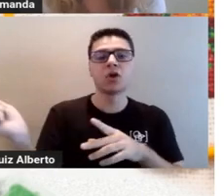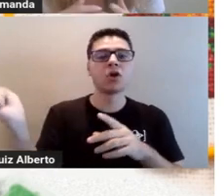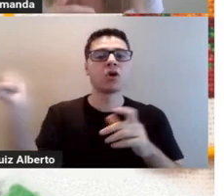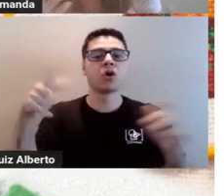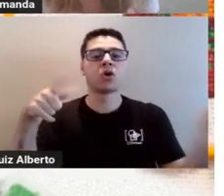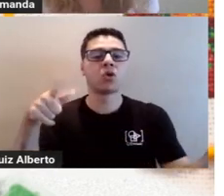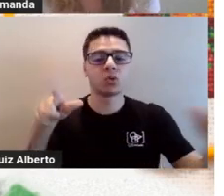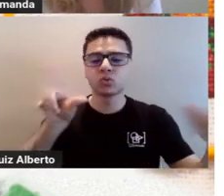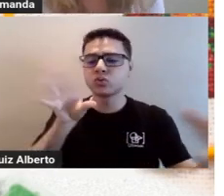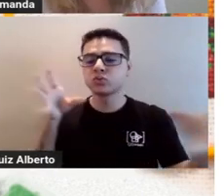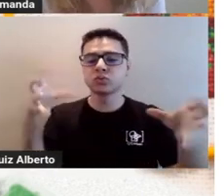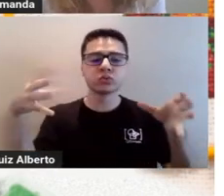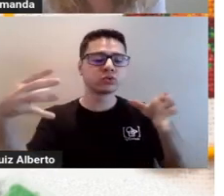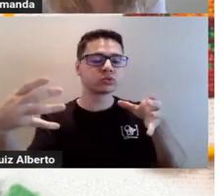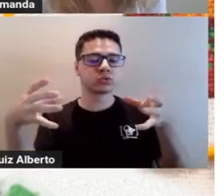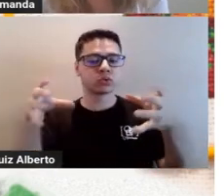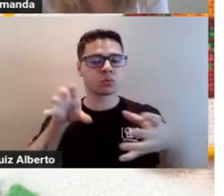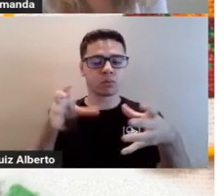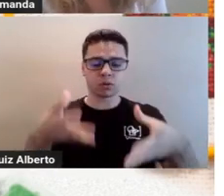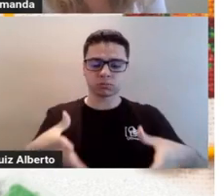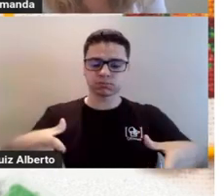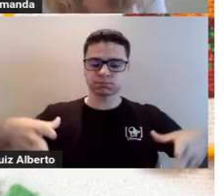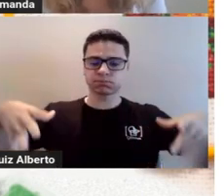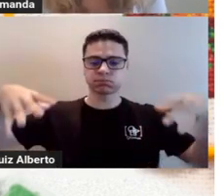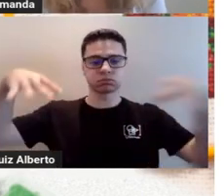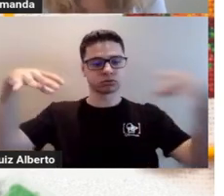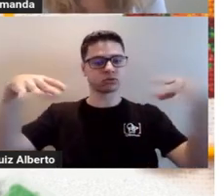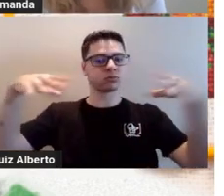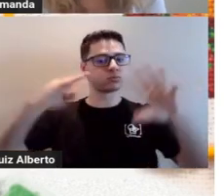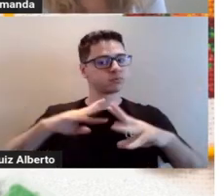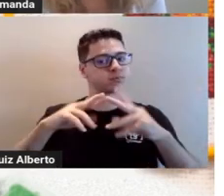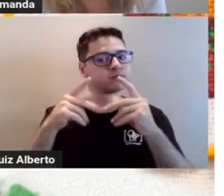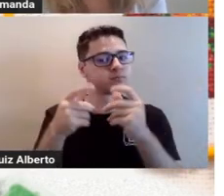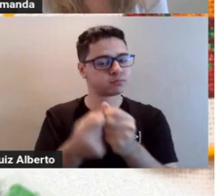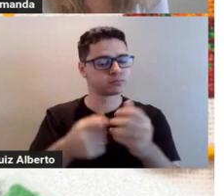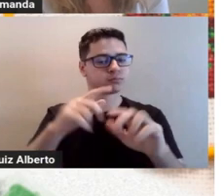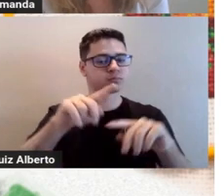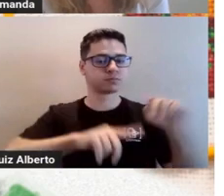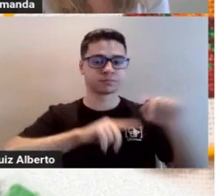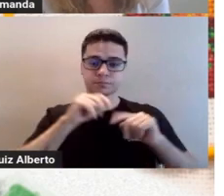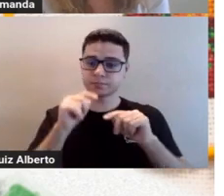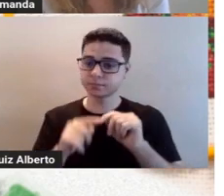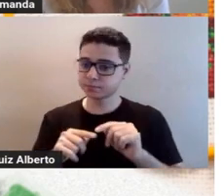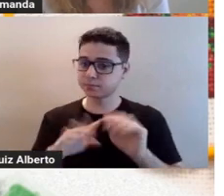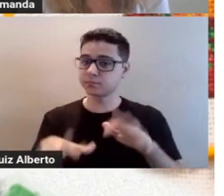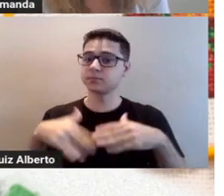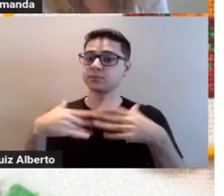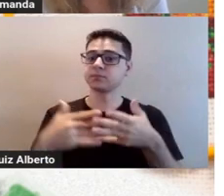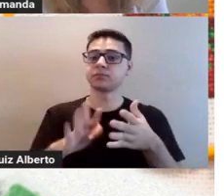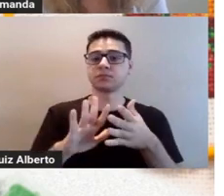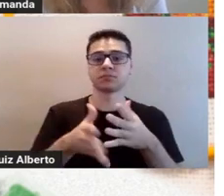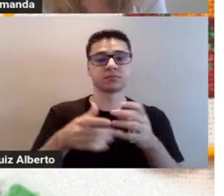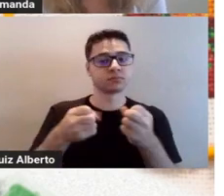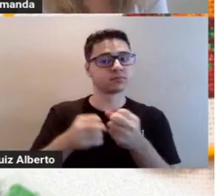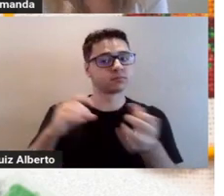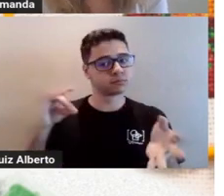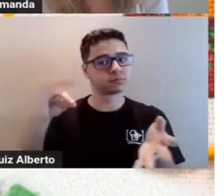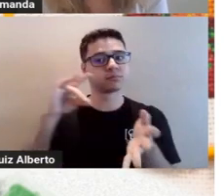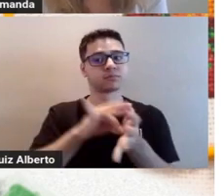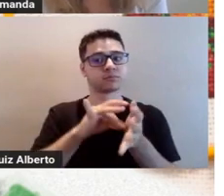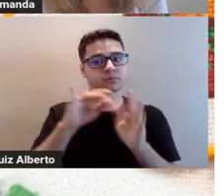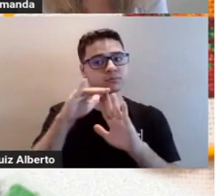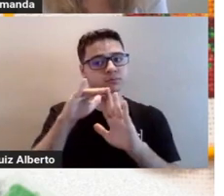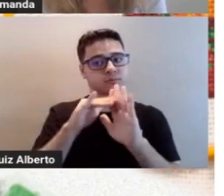de sombra e de volume para as peças. Ele pode ter um aspecto mais realista, muitas vezes, se vocês